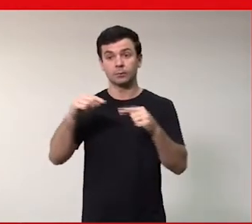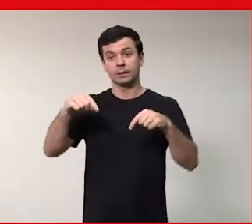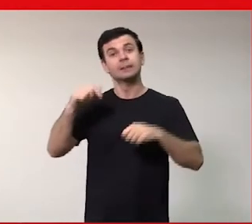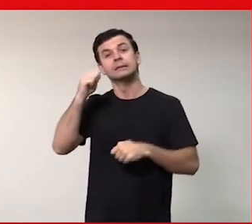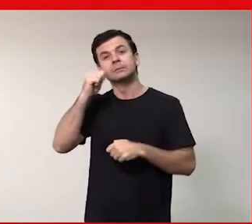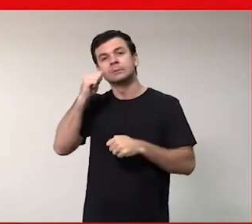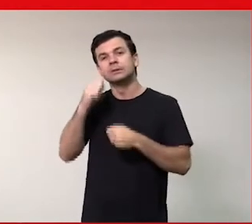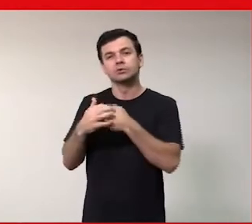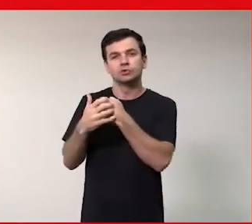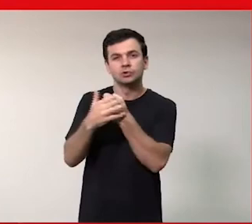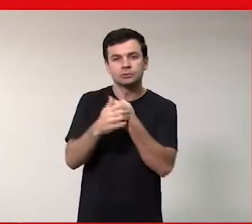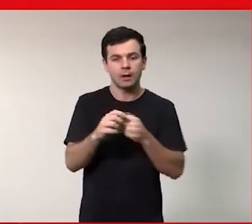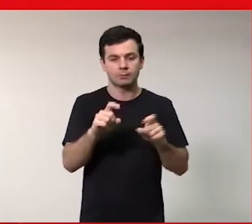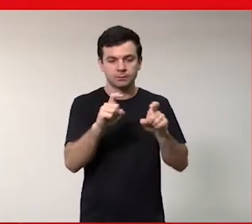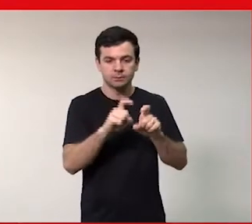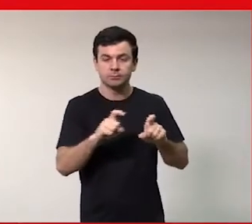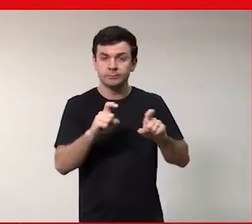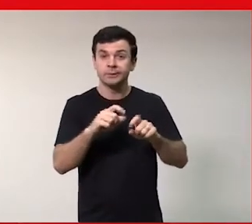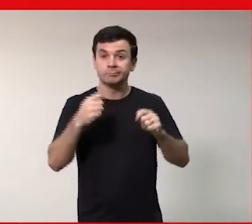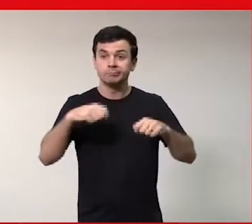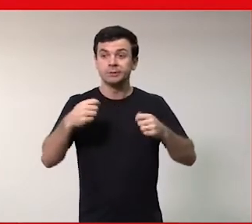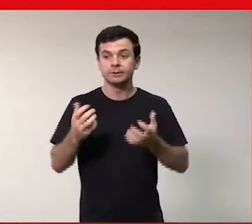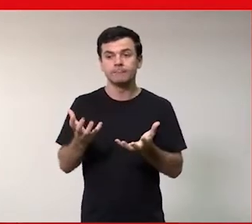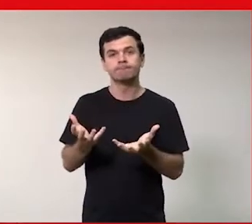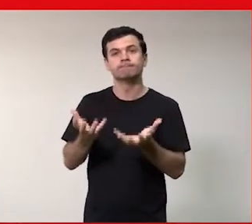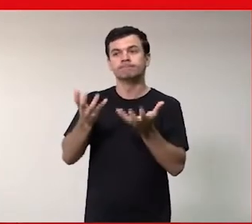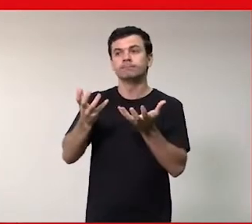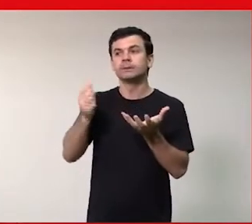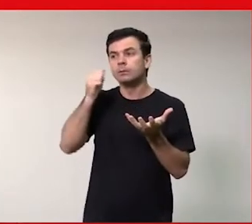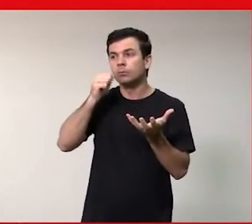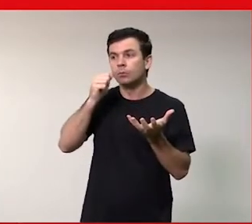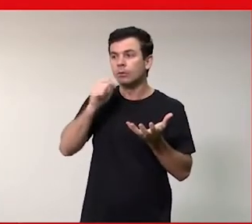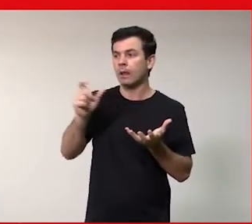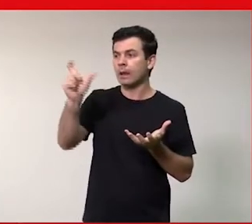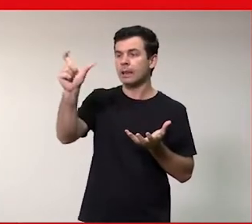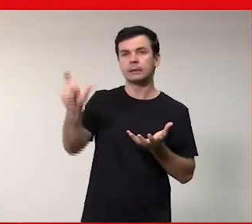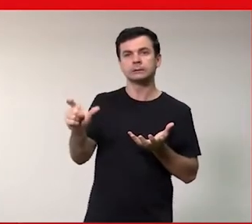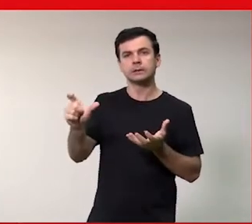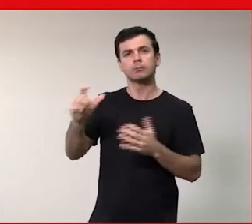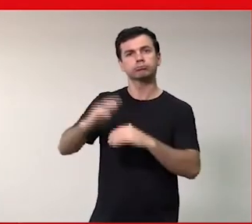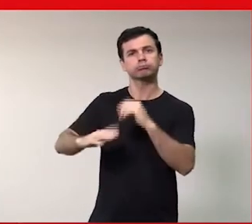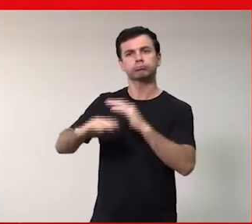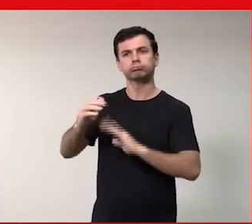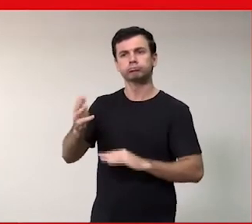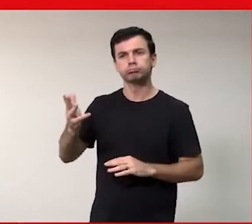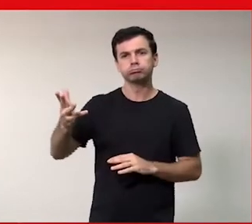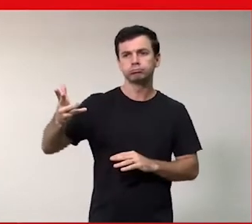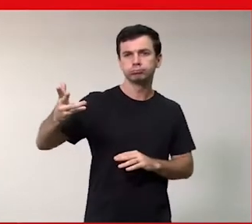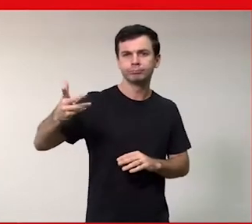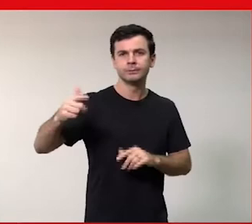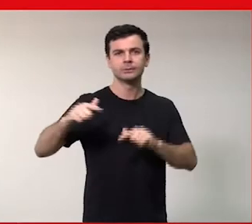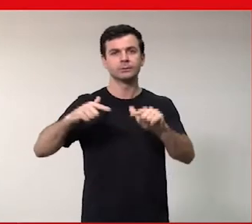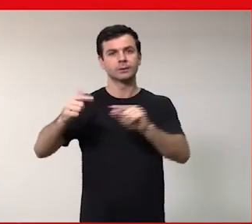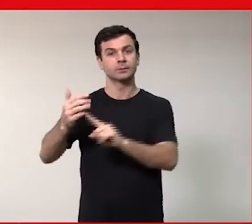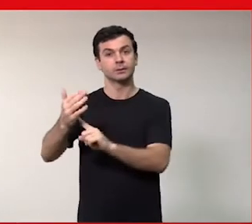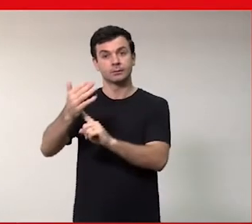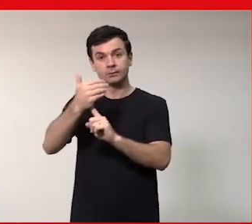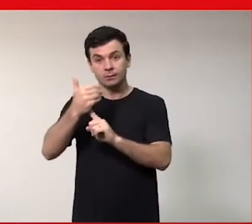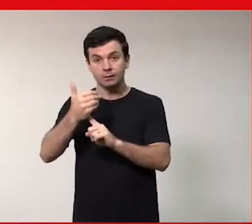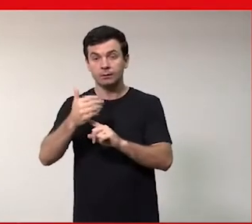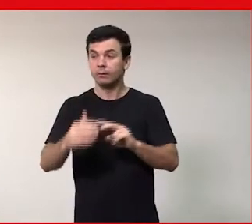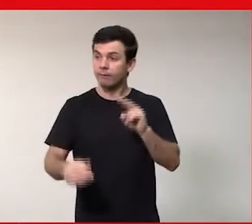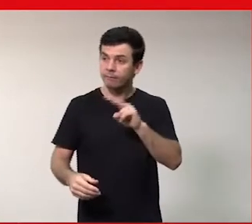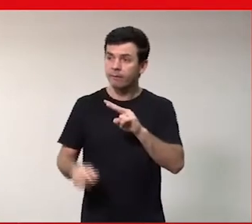é trazer mais à tona o exemplo de mulheres que são bem sucedidas trabalhando com tecnologia que tem